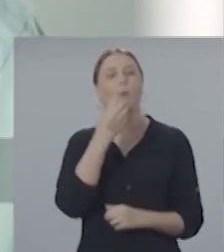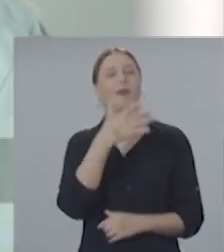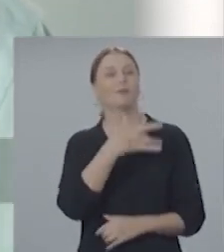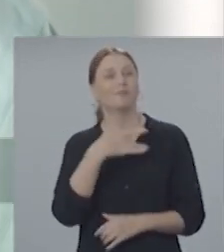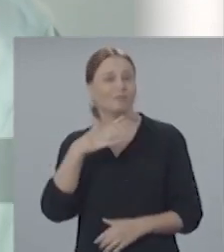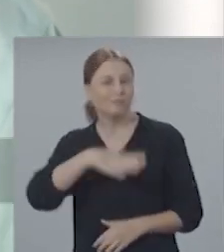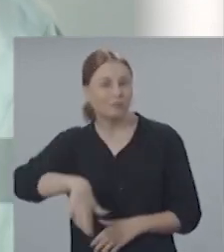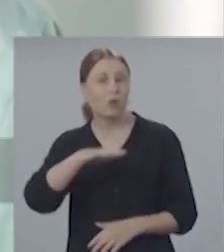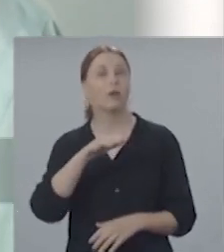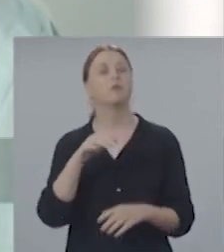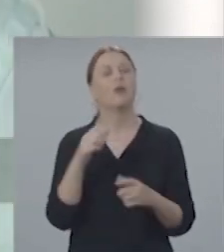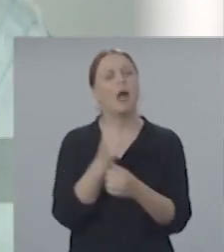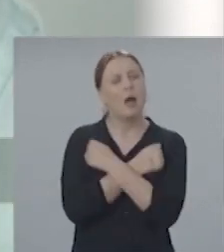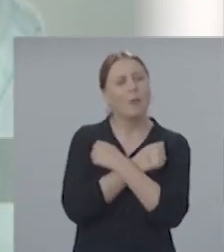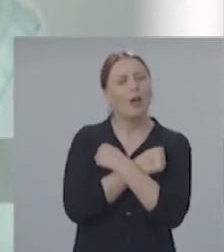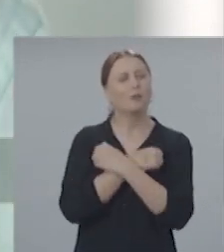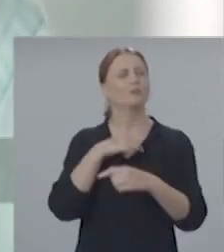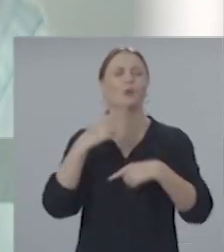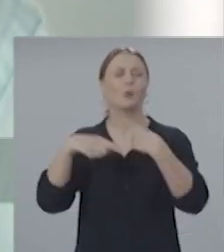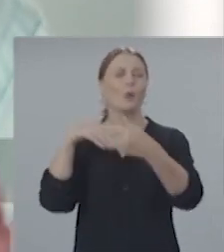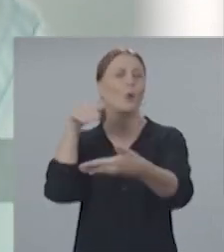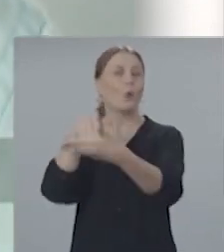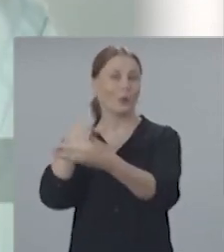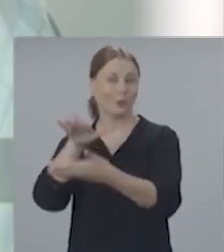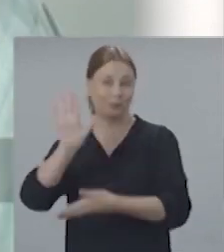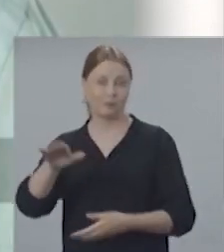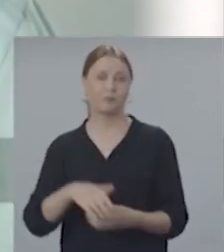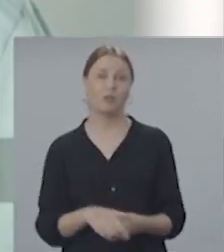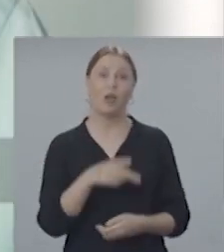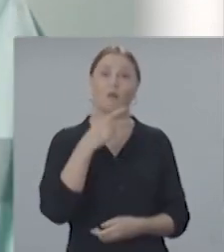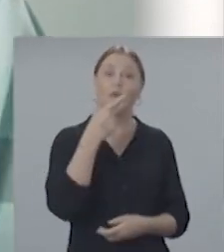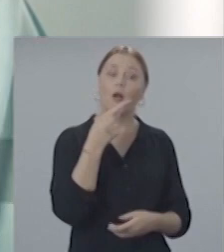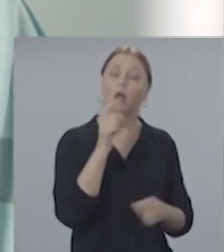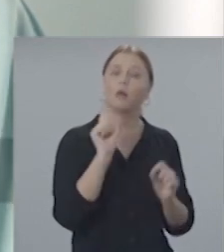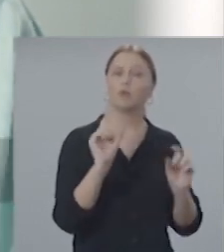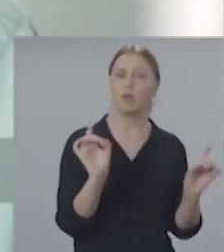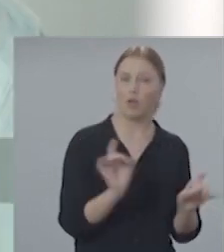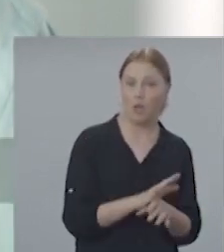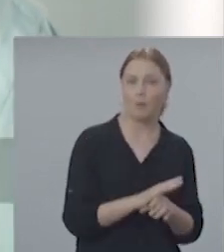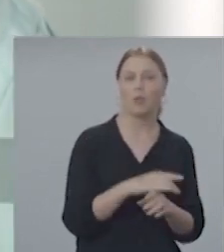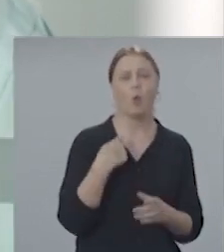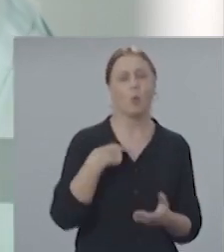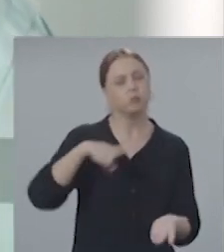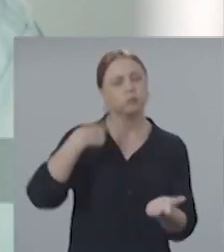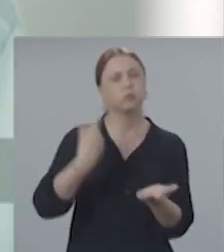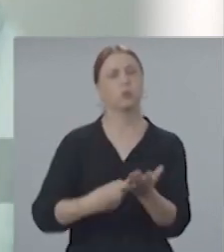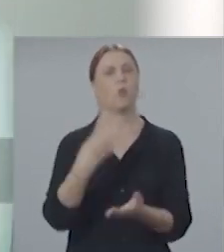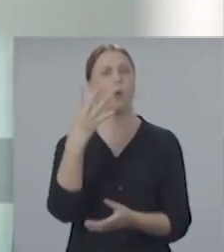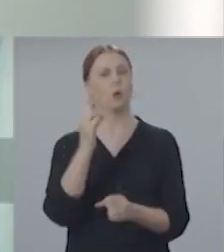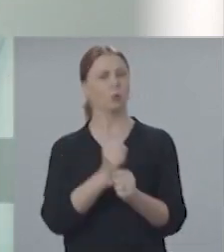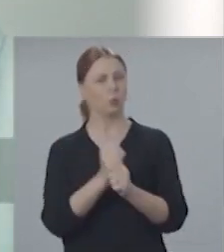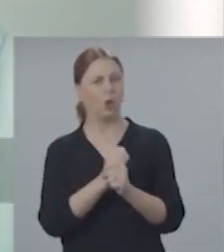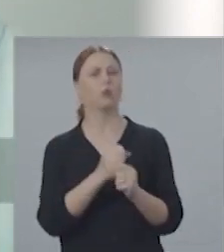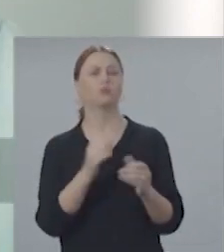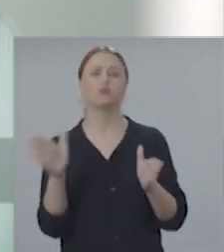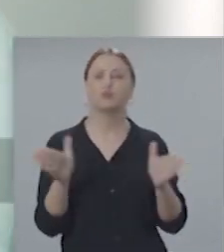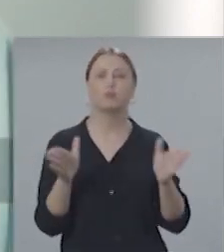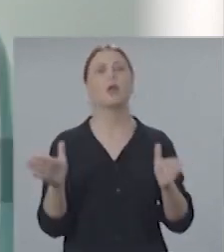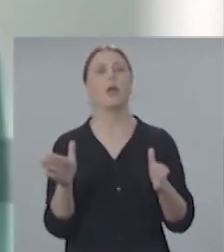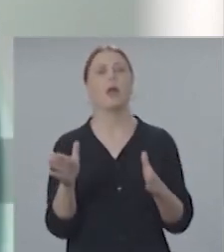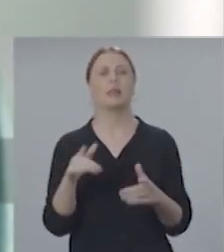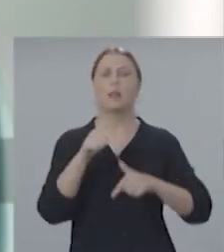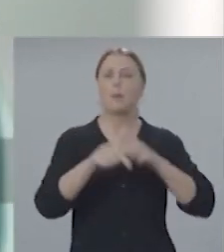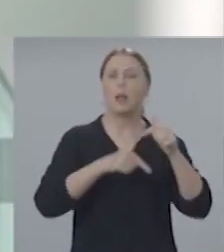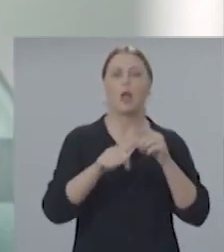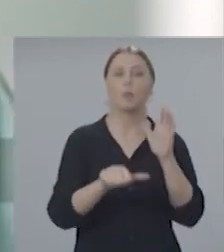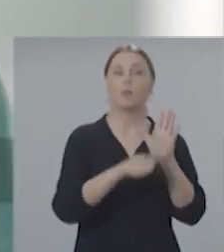faremos grandes eventos. Pelo bem de todos, vamos deixar os abraços para quando tudo isso acabar. E por falar em acabar, eu